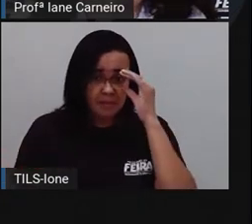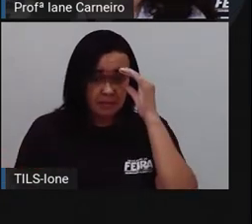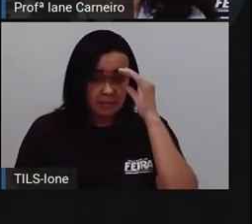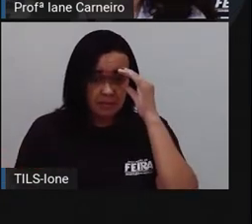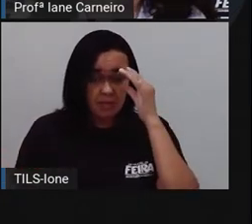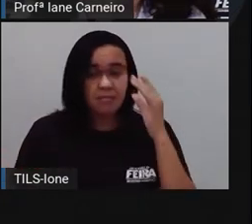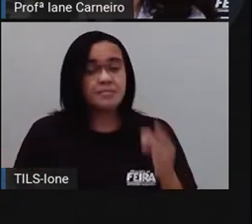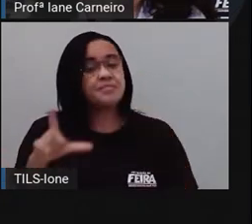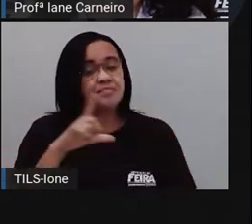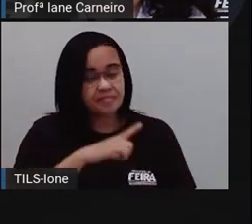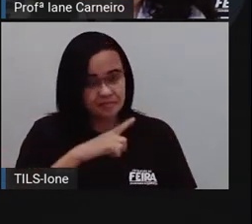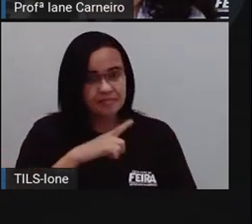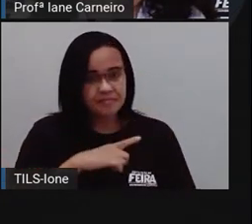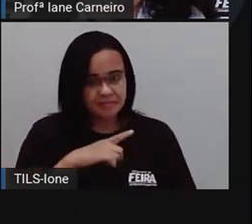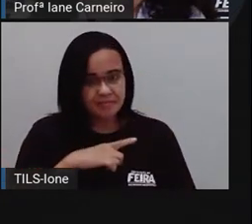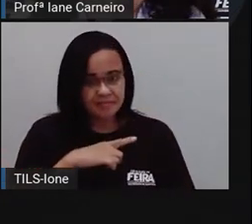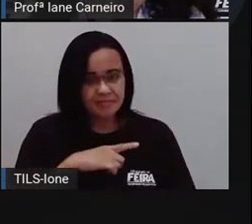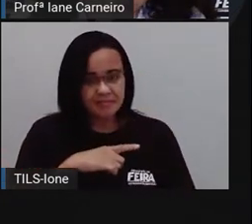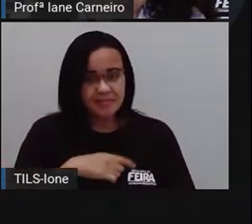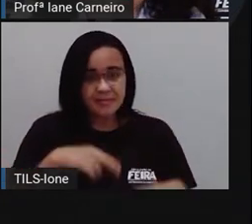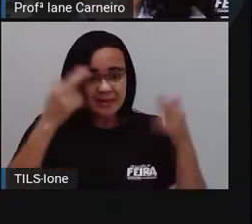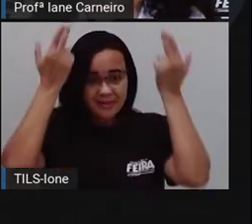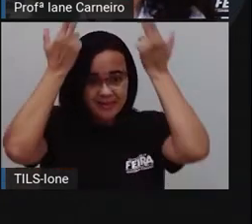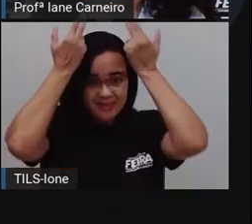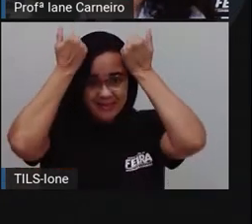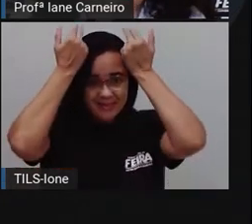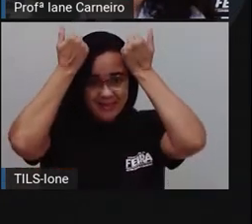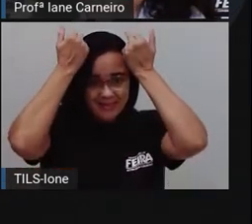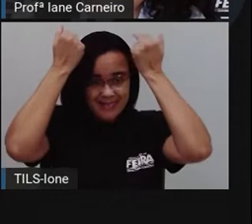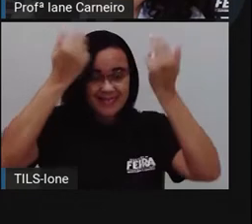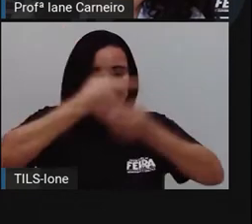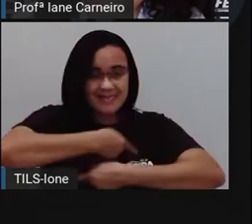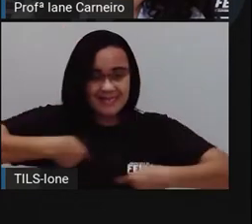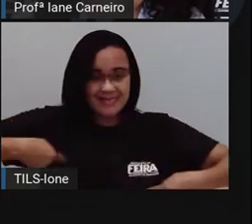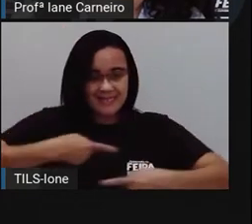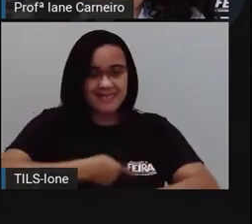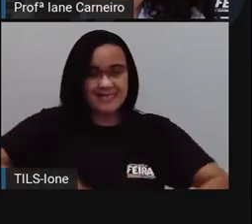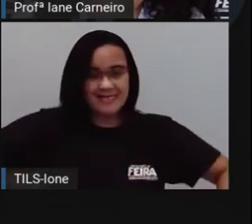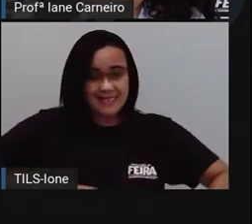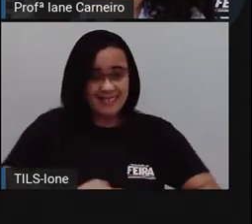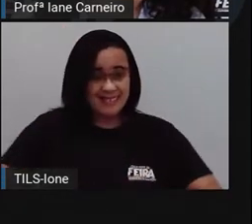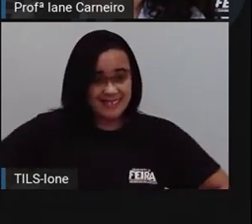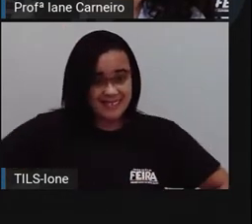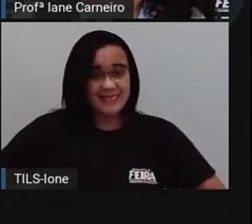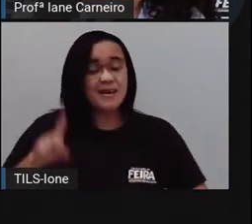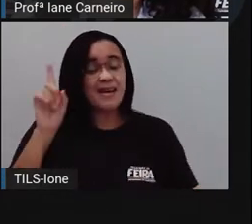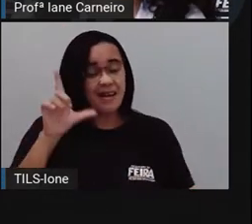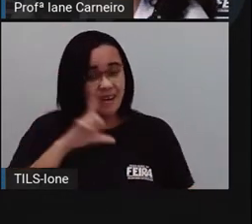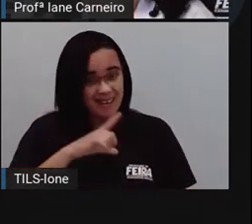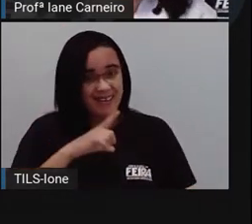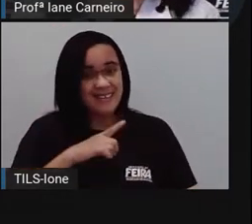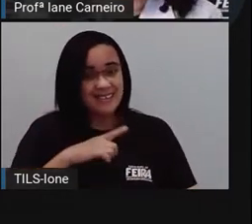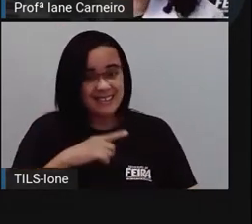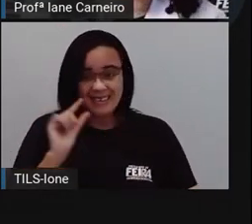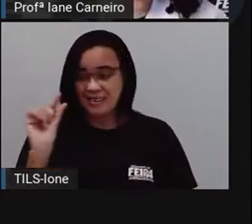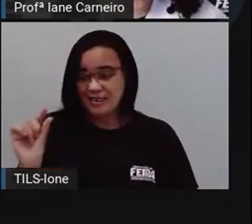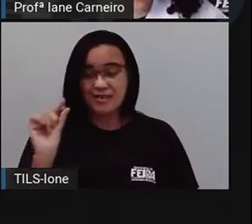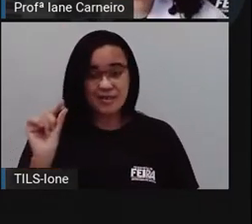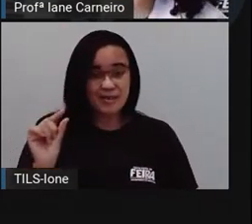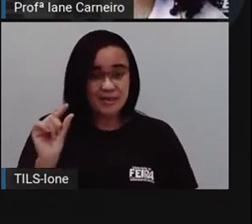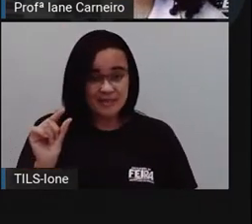Tem, né? O menor número é número um. Então foi a zebra. Vamos lá escrever a zebra aqui.